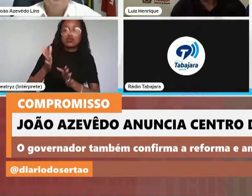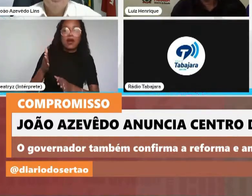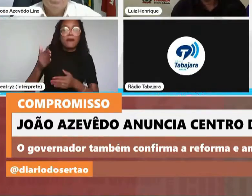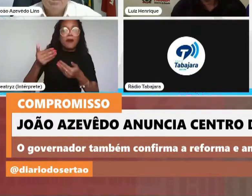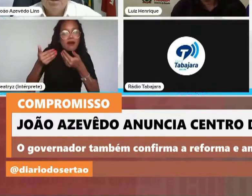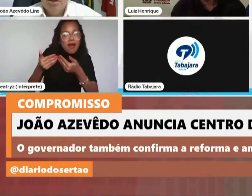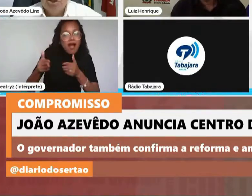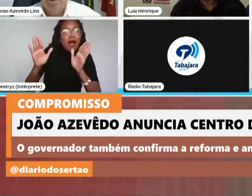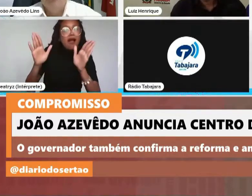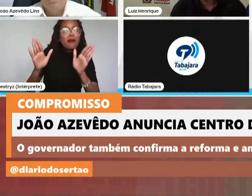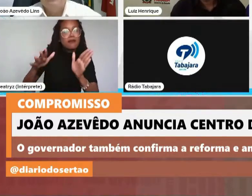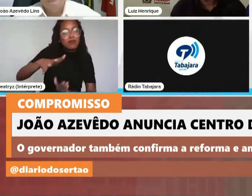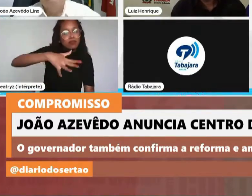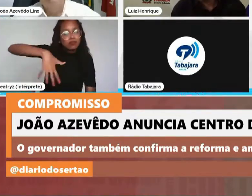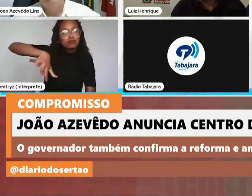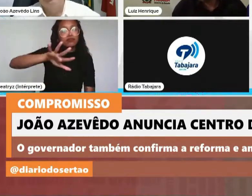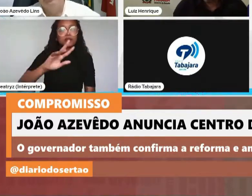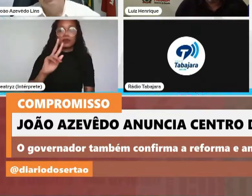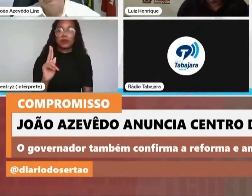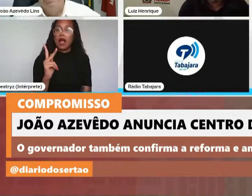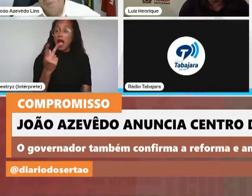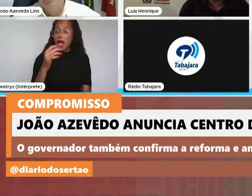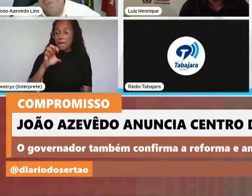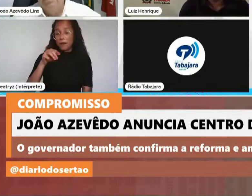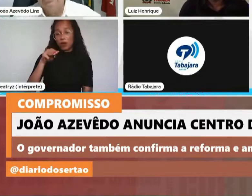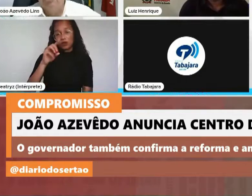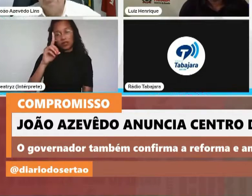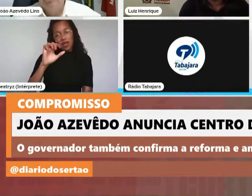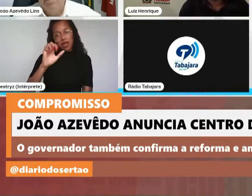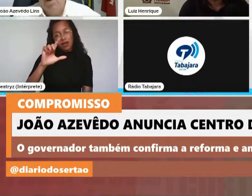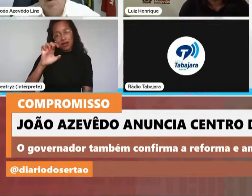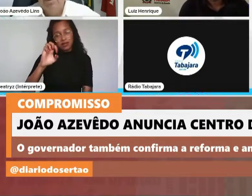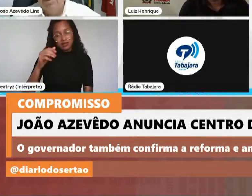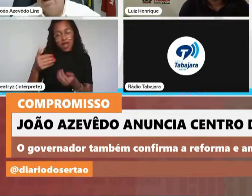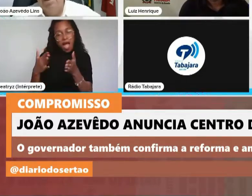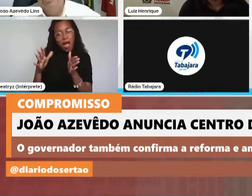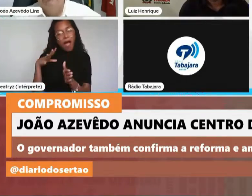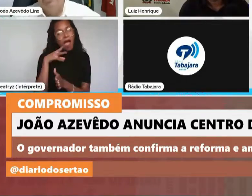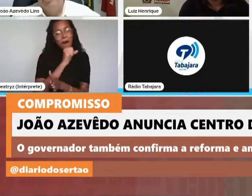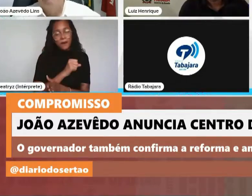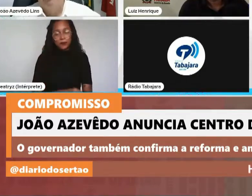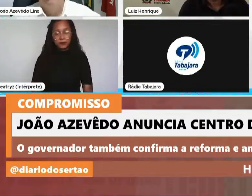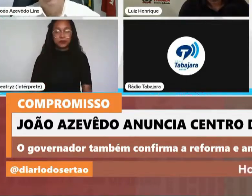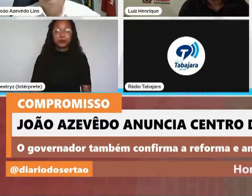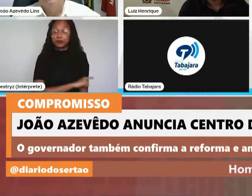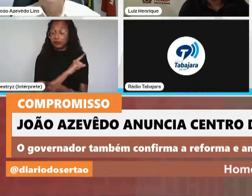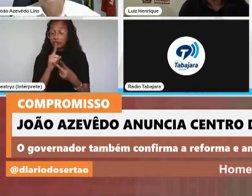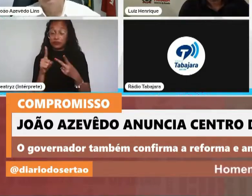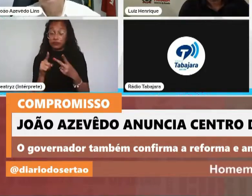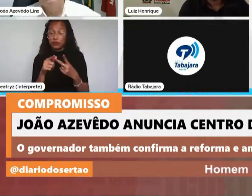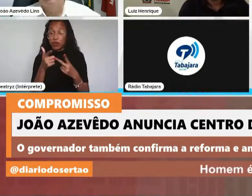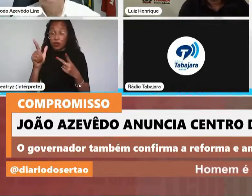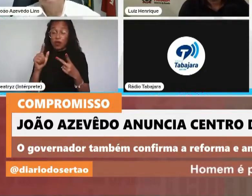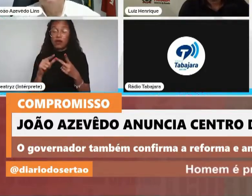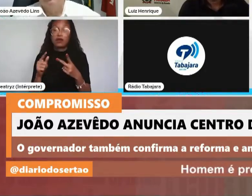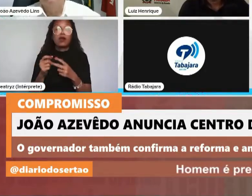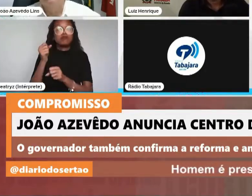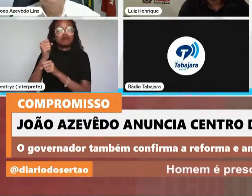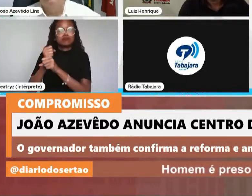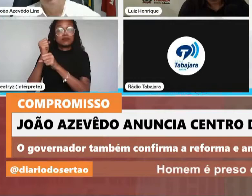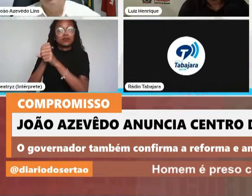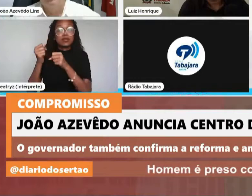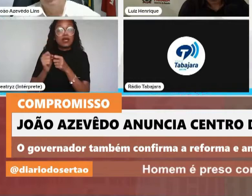chegue o mais rápido possível. Com relação a uma outra demanda, foi a reforma e ampliação do Hospital